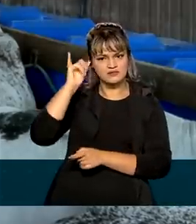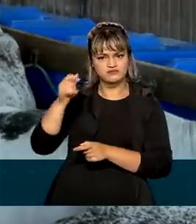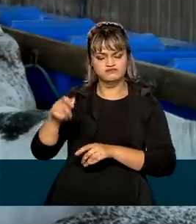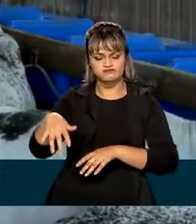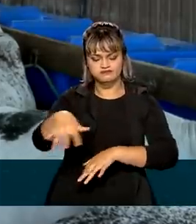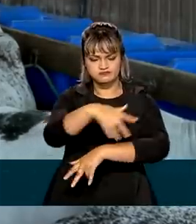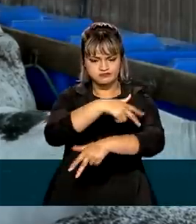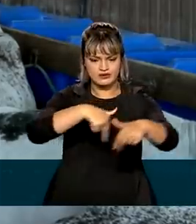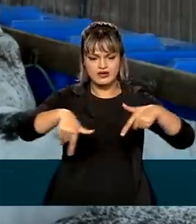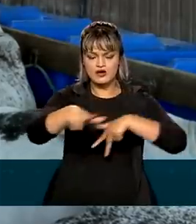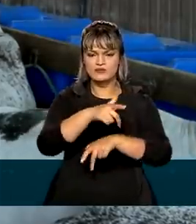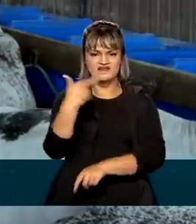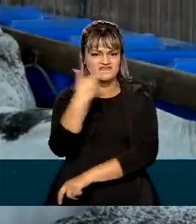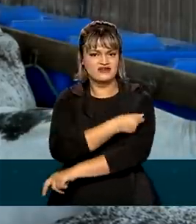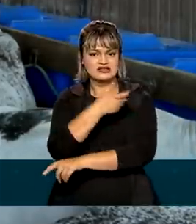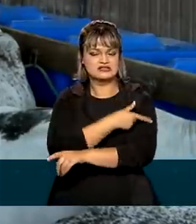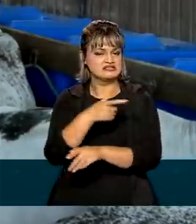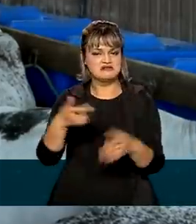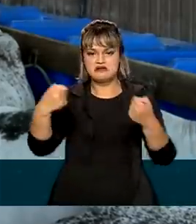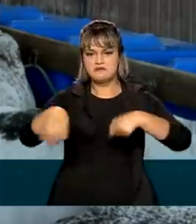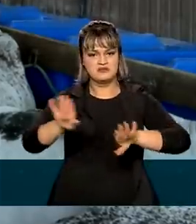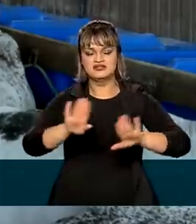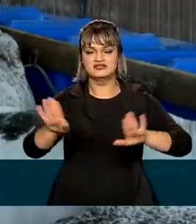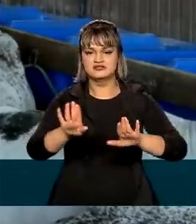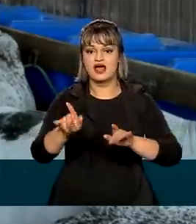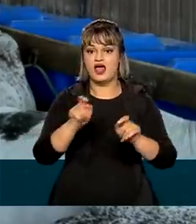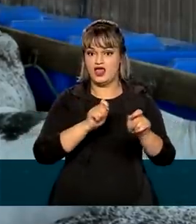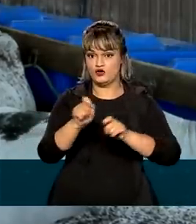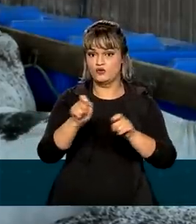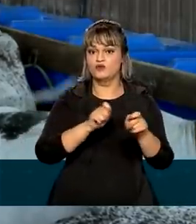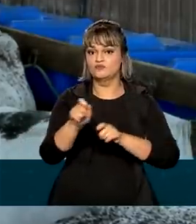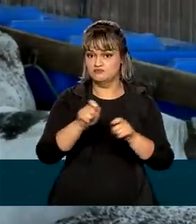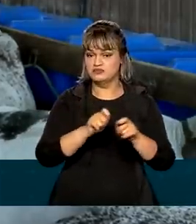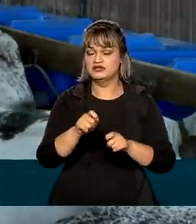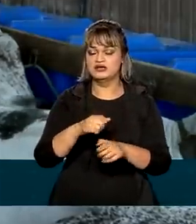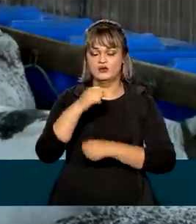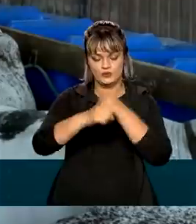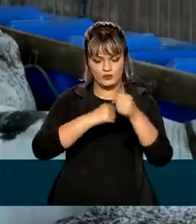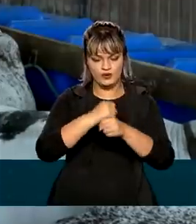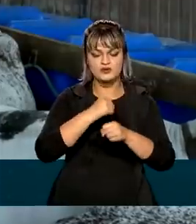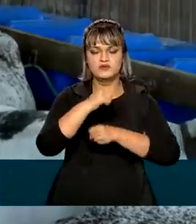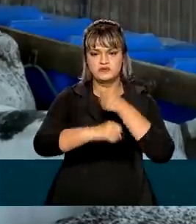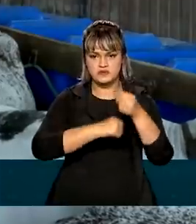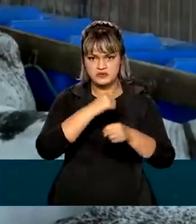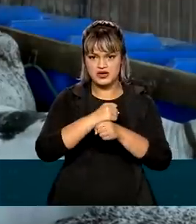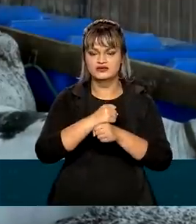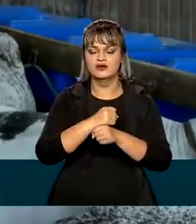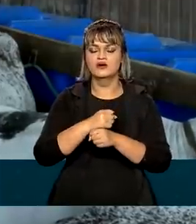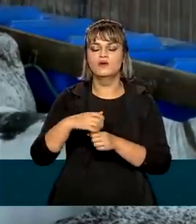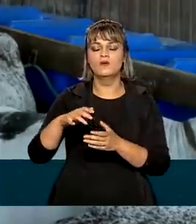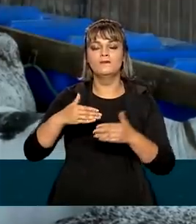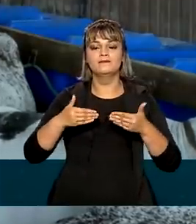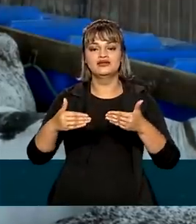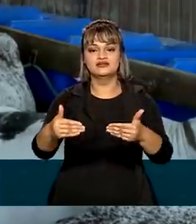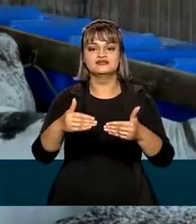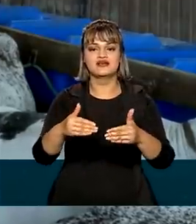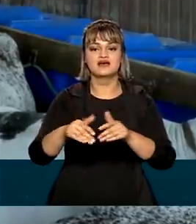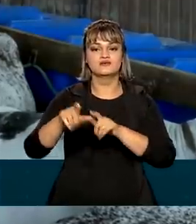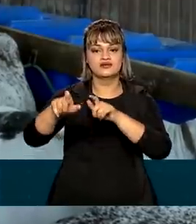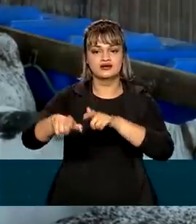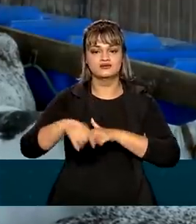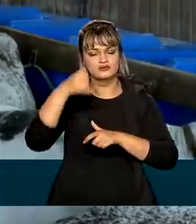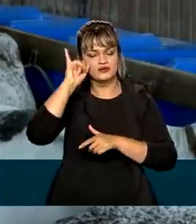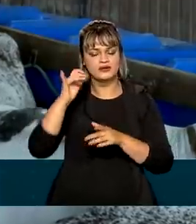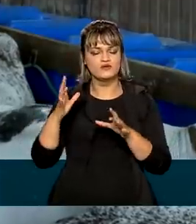não terão de gastar com imunização de rebanho. Uma economia anual, segundo o Ministério da Agricultura, Pecuária e Abastecimento,